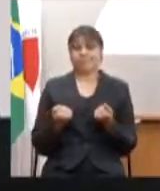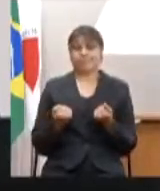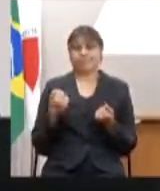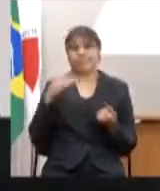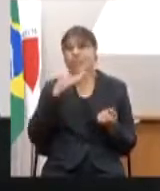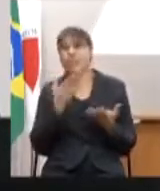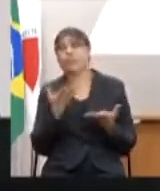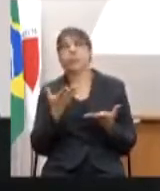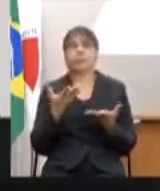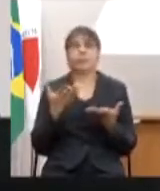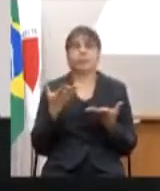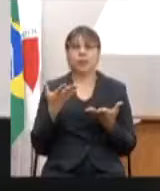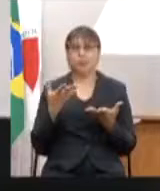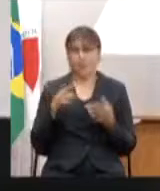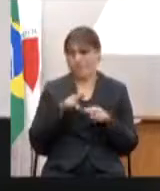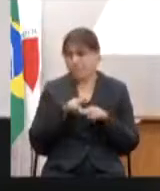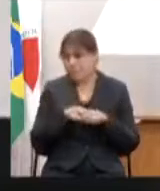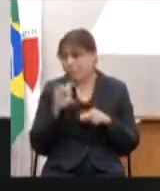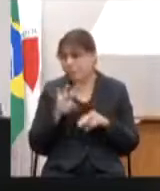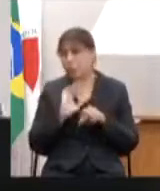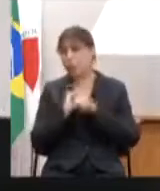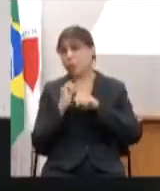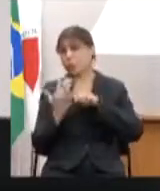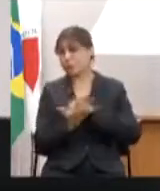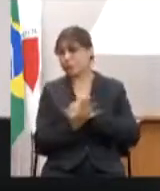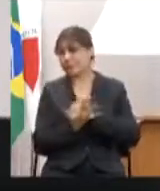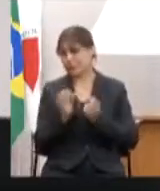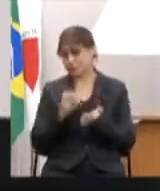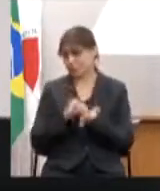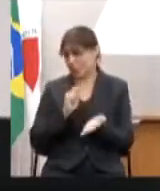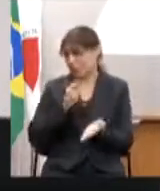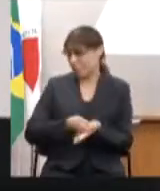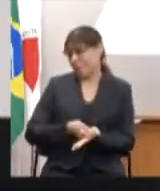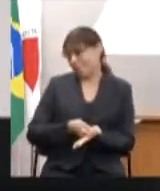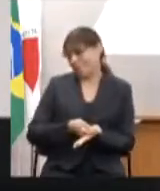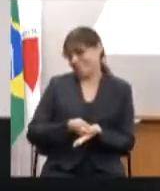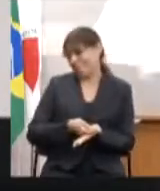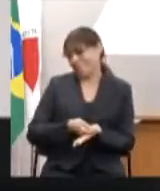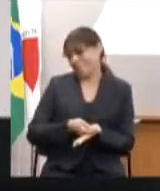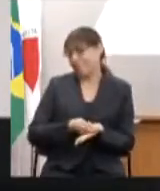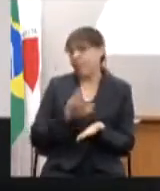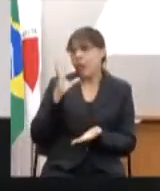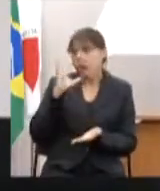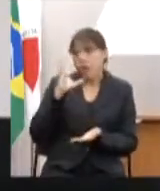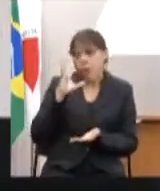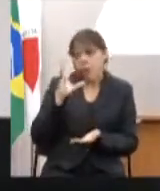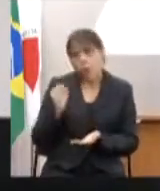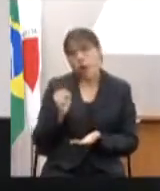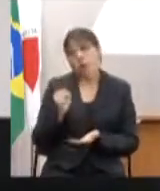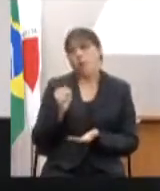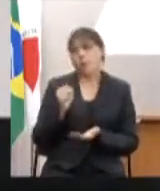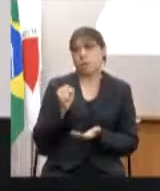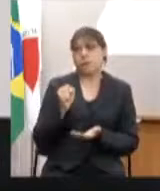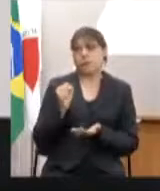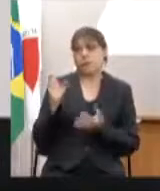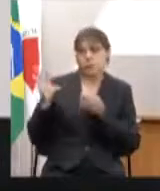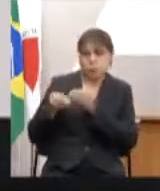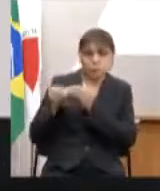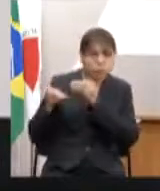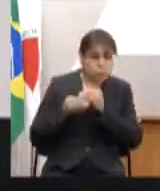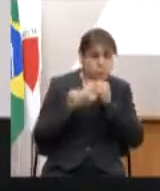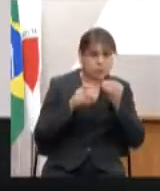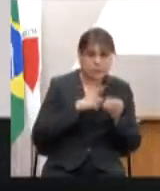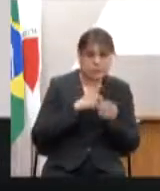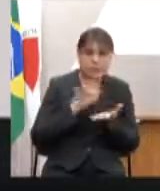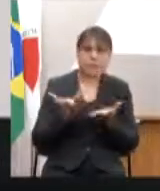dizer que é devido à pandemia que não está se pagando. Eu acho que muitas e muitas emendas, e acho que